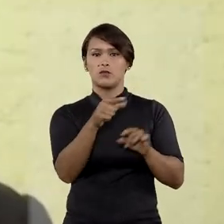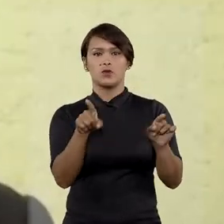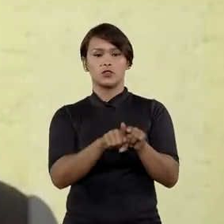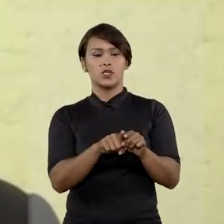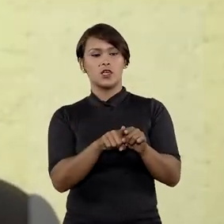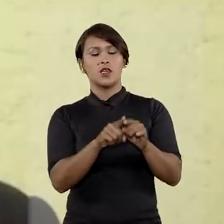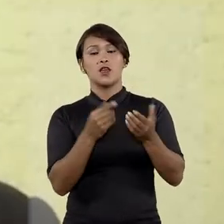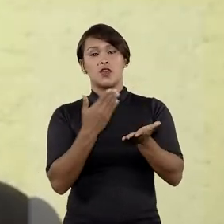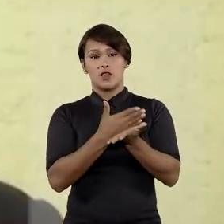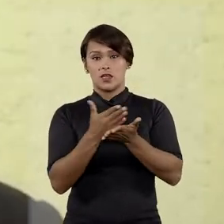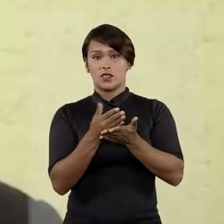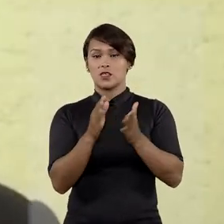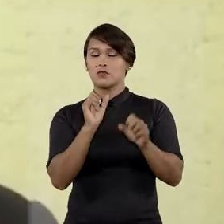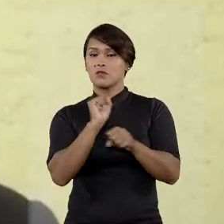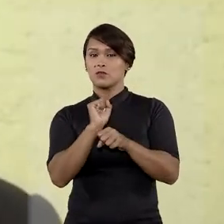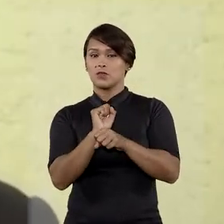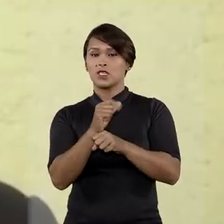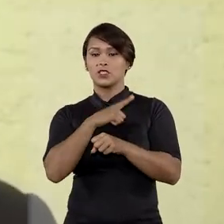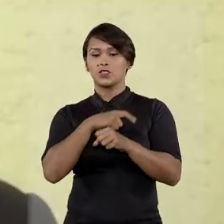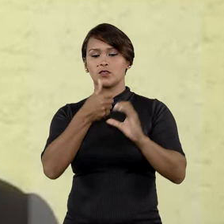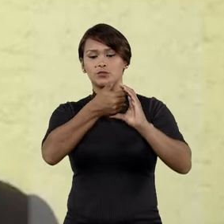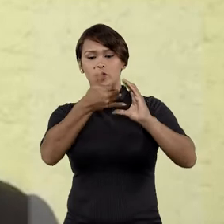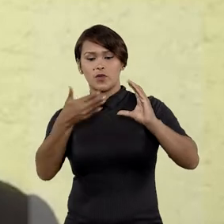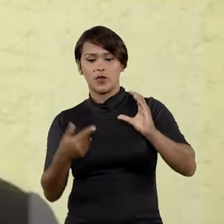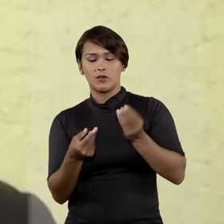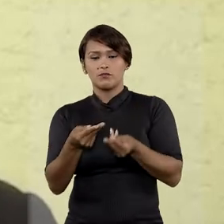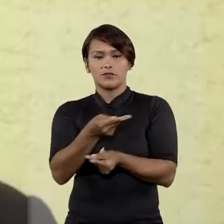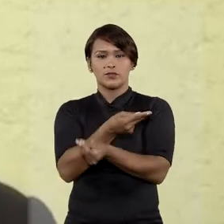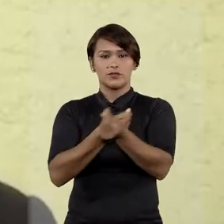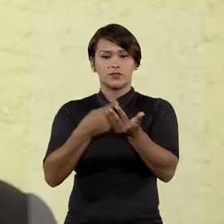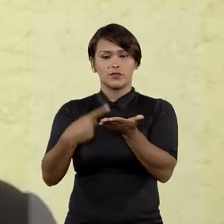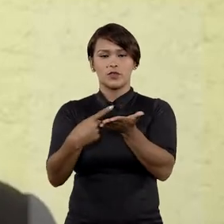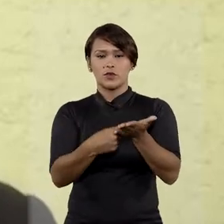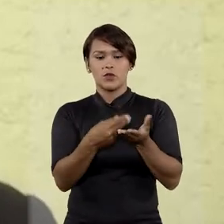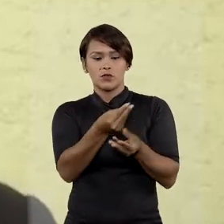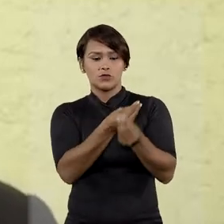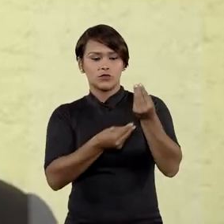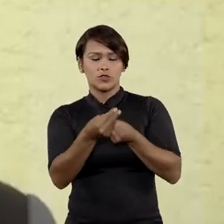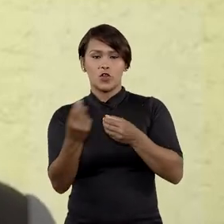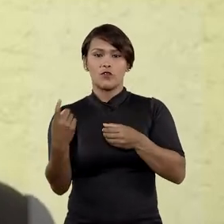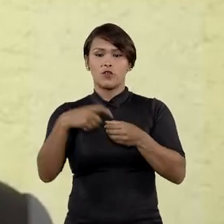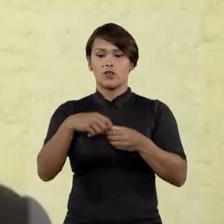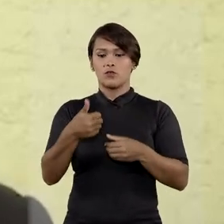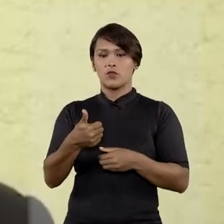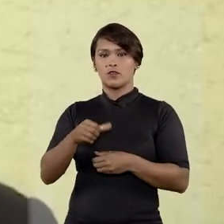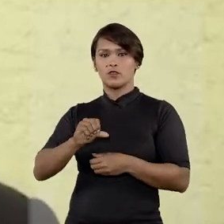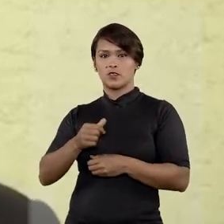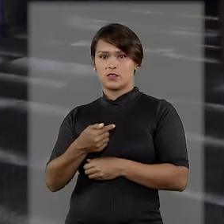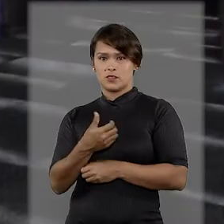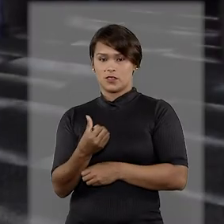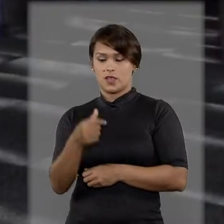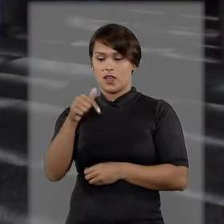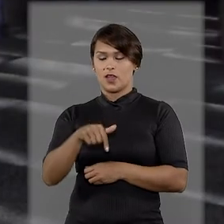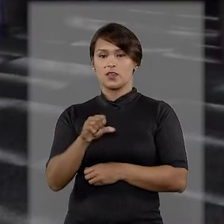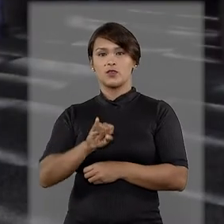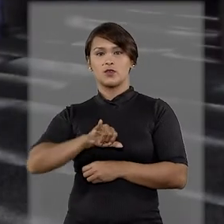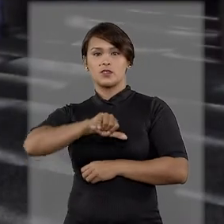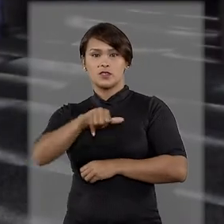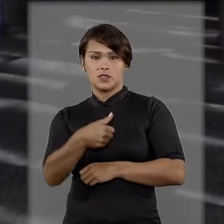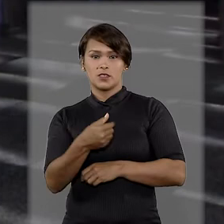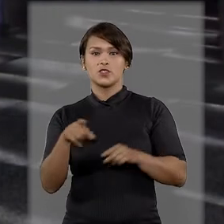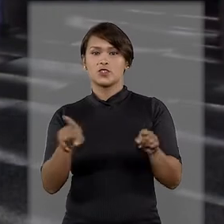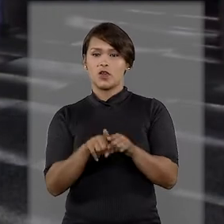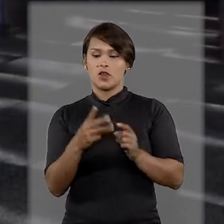uma vez que elas vão deixar de ter esse caráter negocial, que era intrínseco em 1916. Aqui no